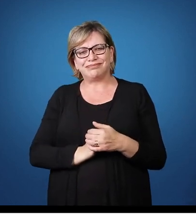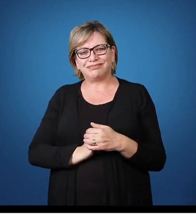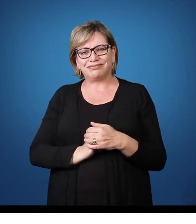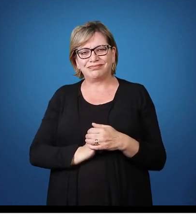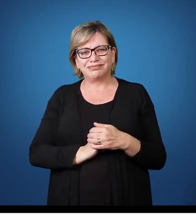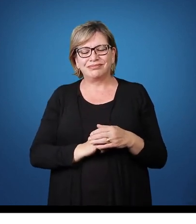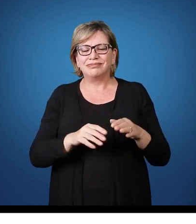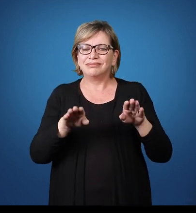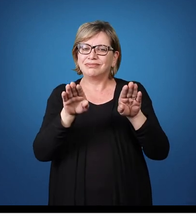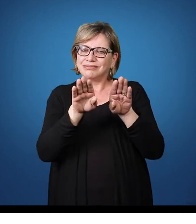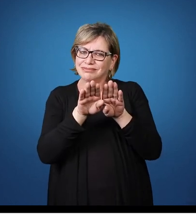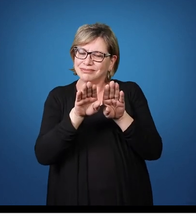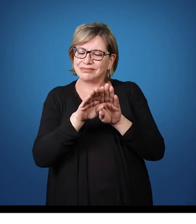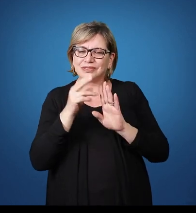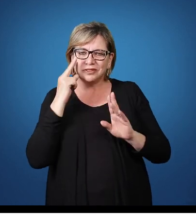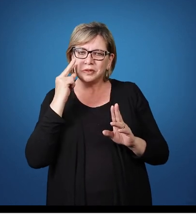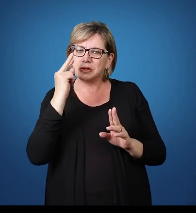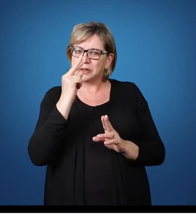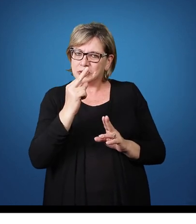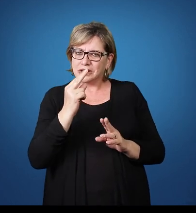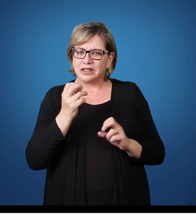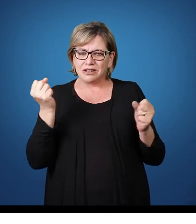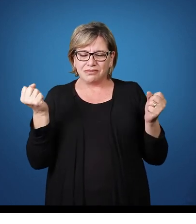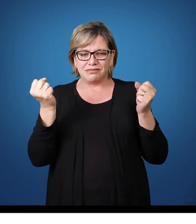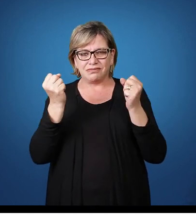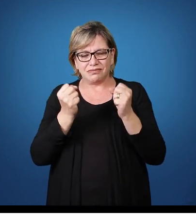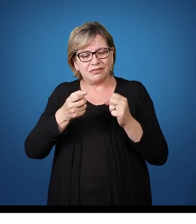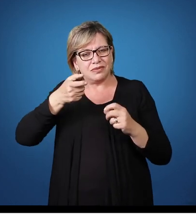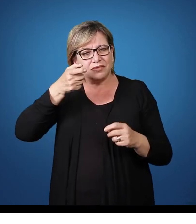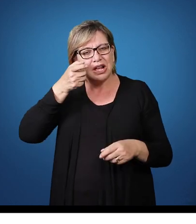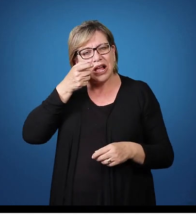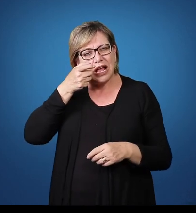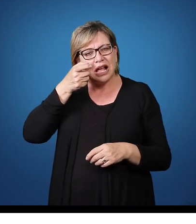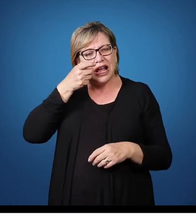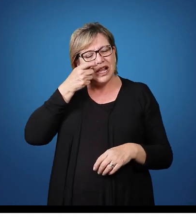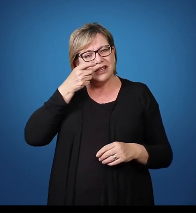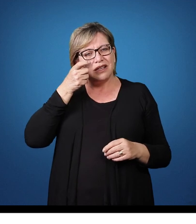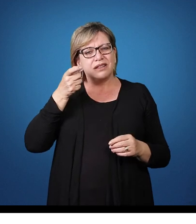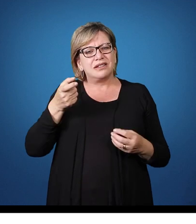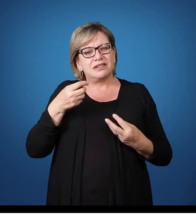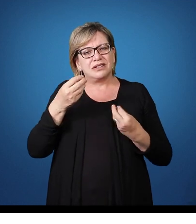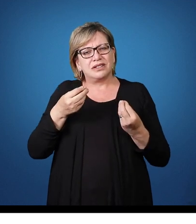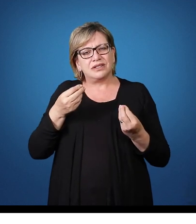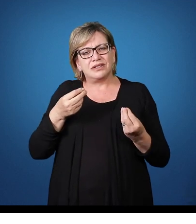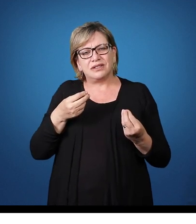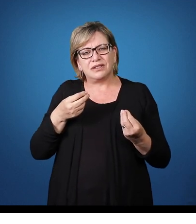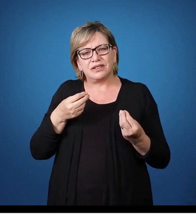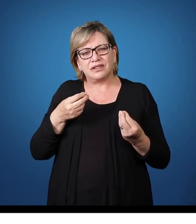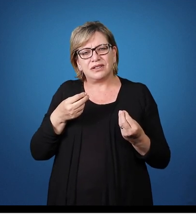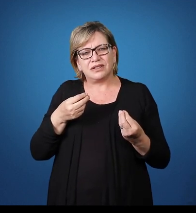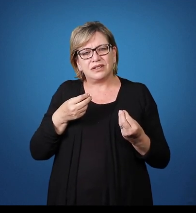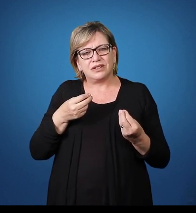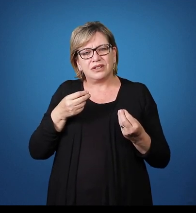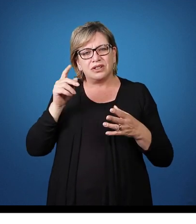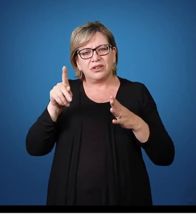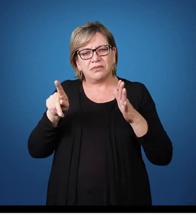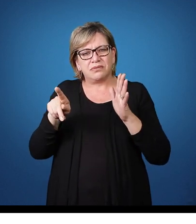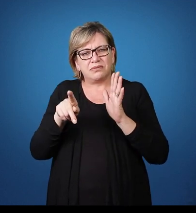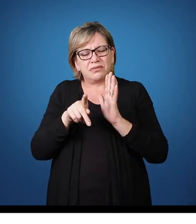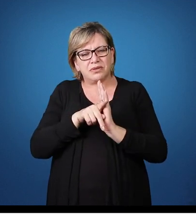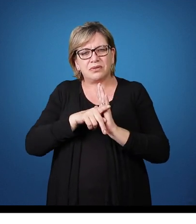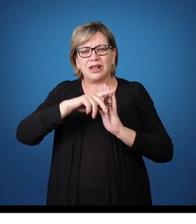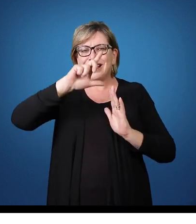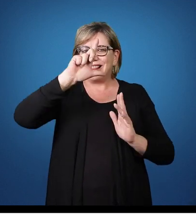Aqui também Nós podemos observar A questão do uso De